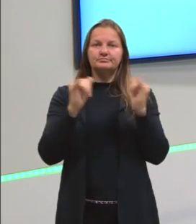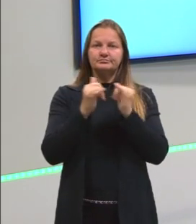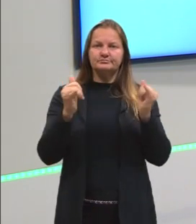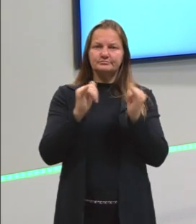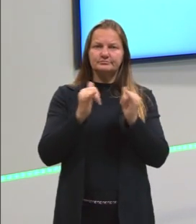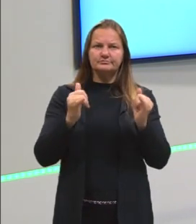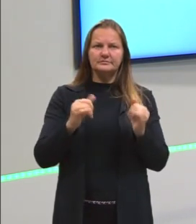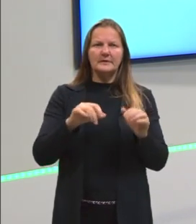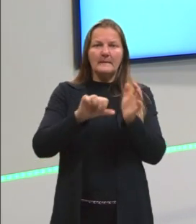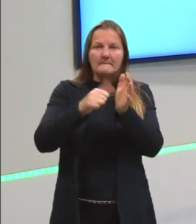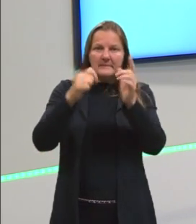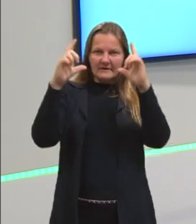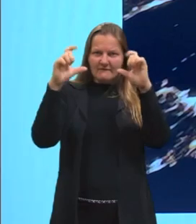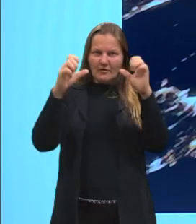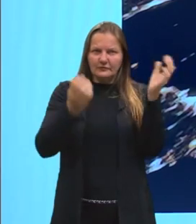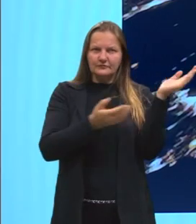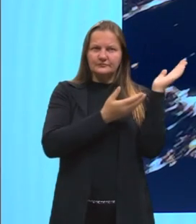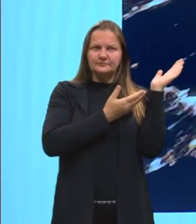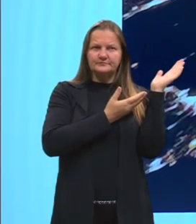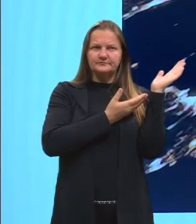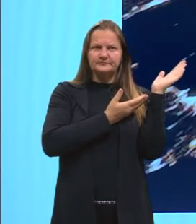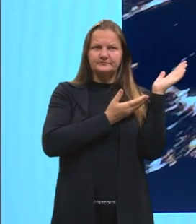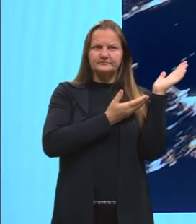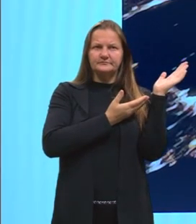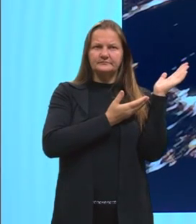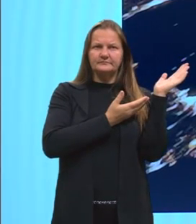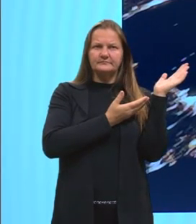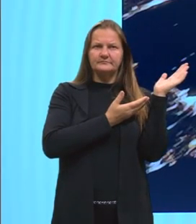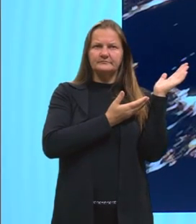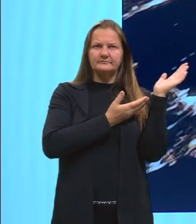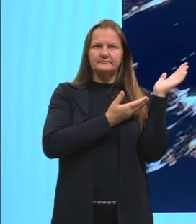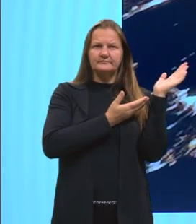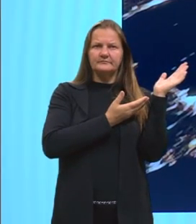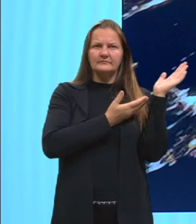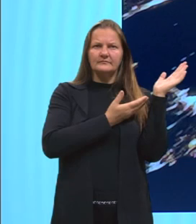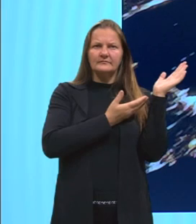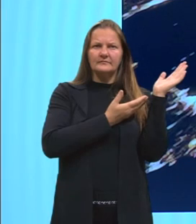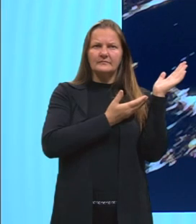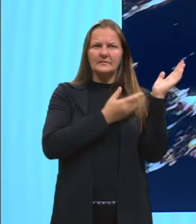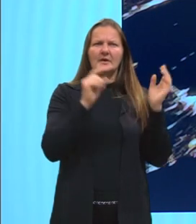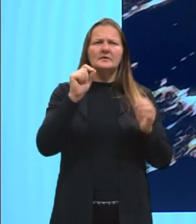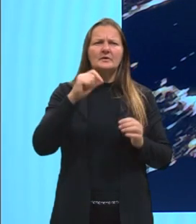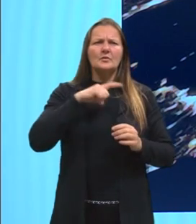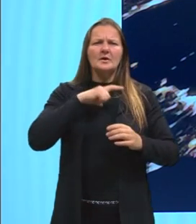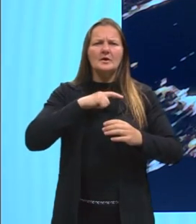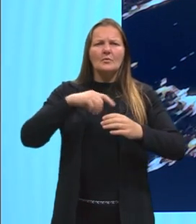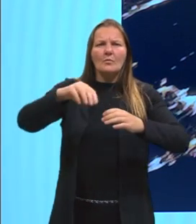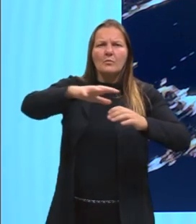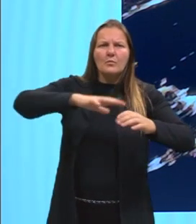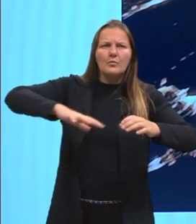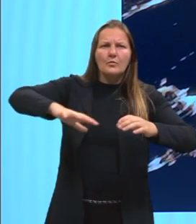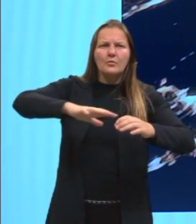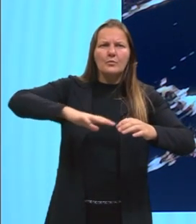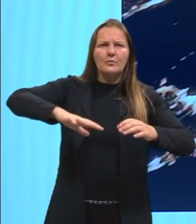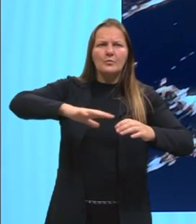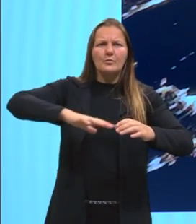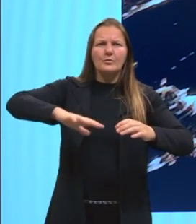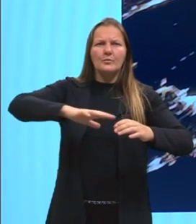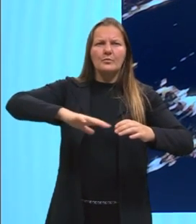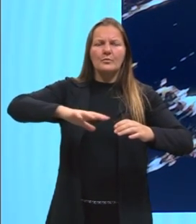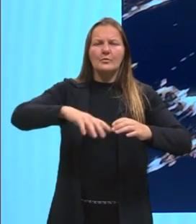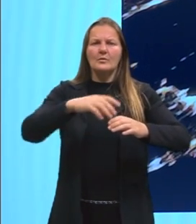primeira imagem aqui, ó, essa imagem vocês estão vendo que tem uma lacuna aqui no meio, né, essa lacuna aqui